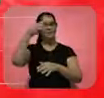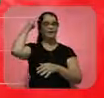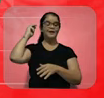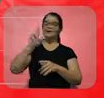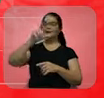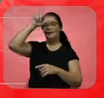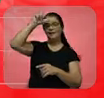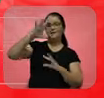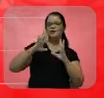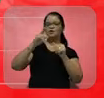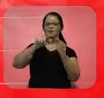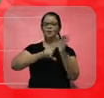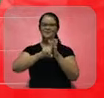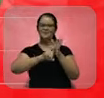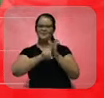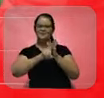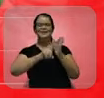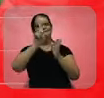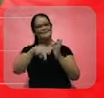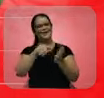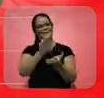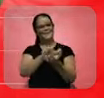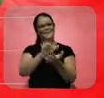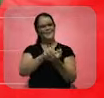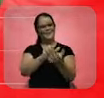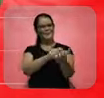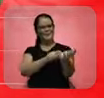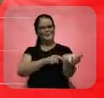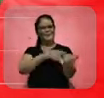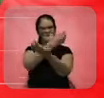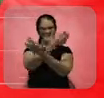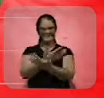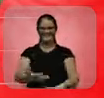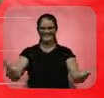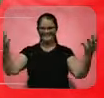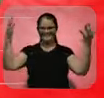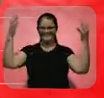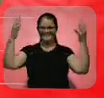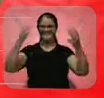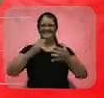Marília Reis lidera em todas as pesquisas. É Pernambuco na Veia.